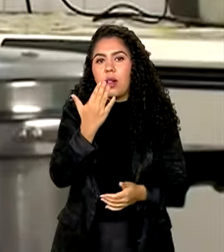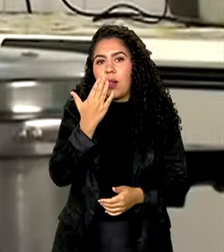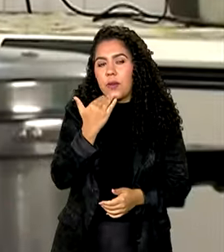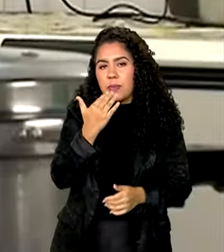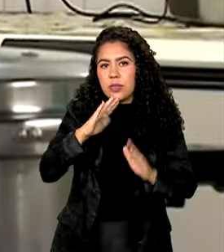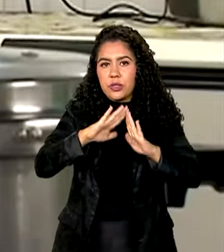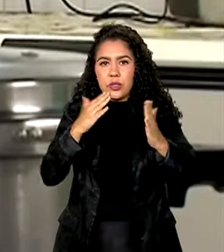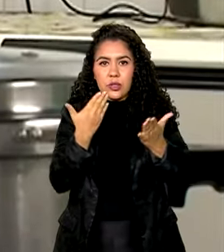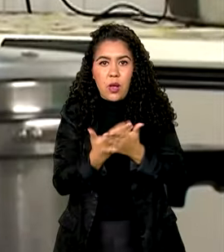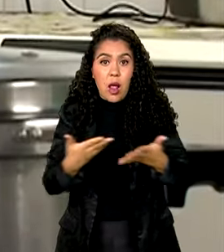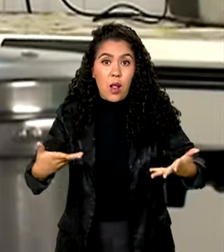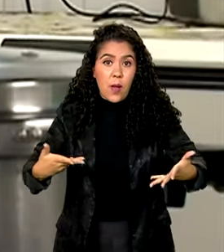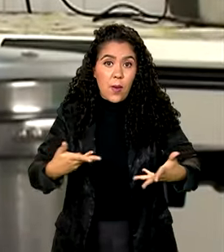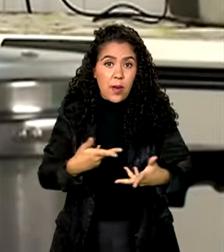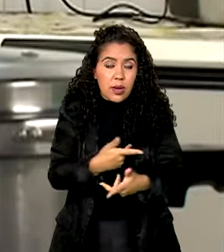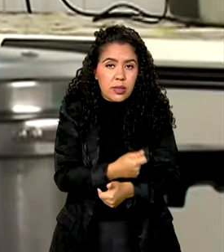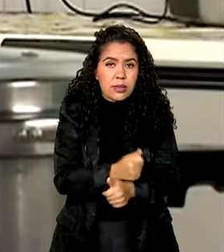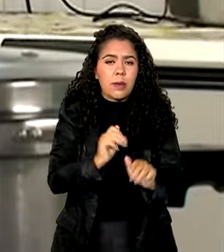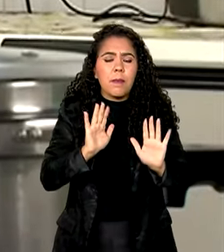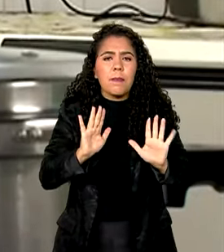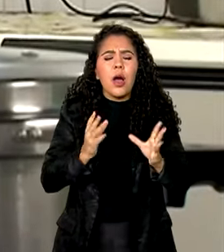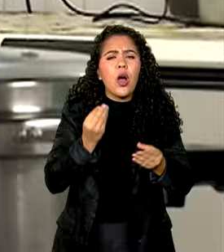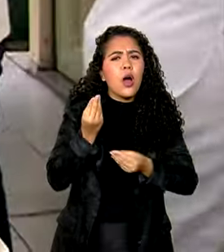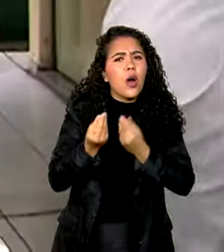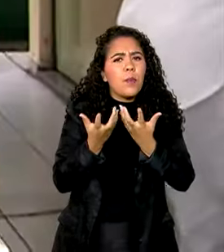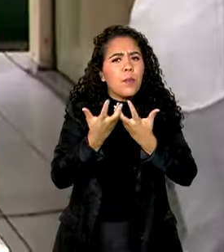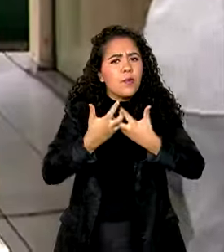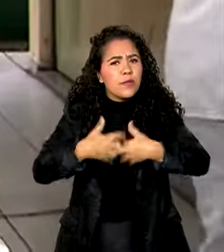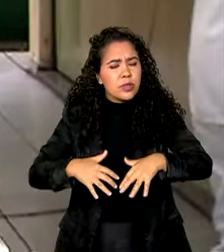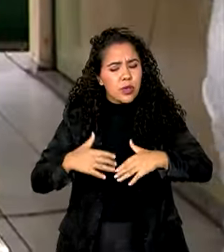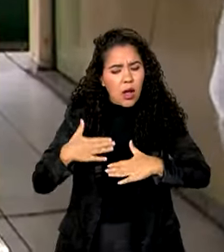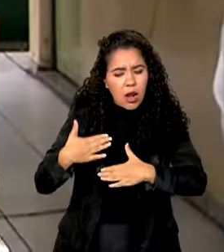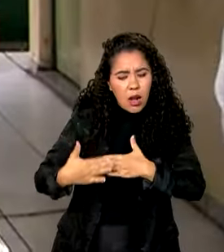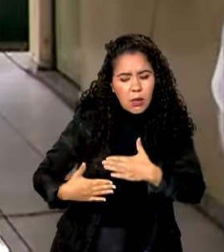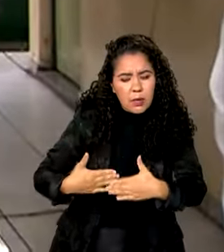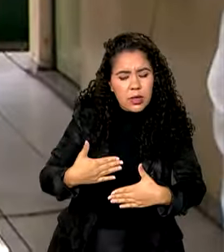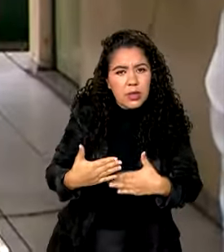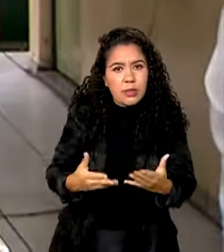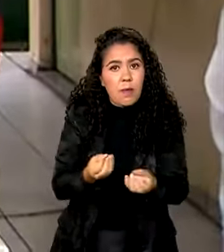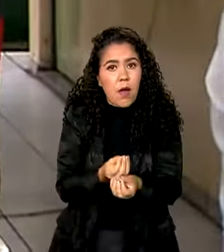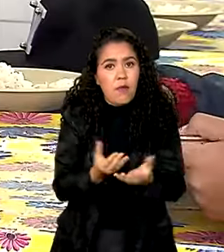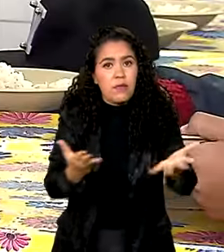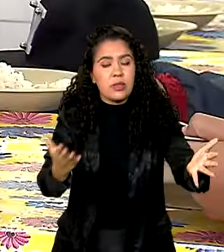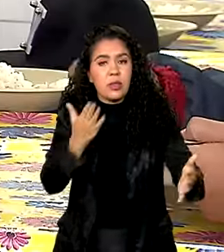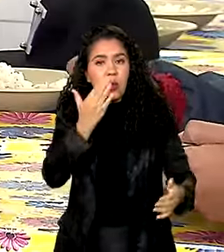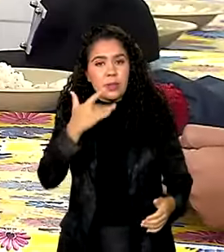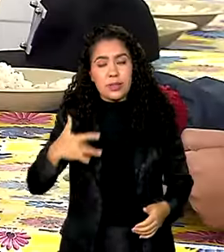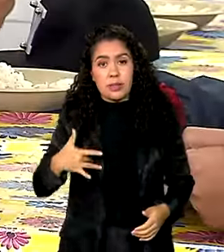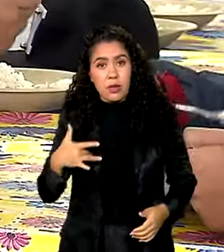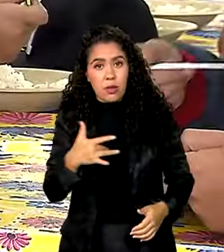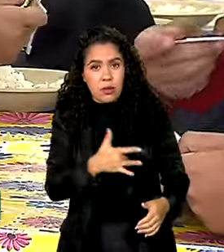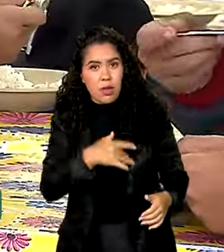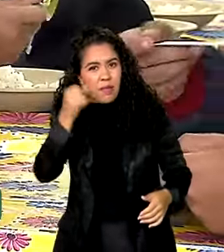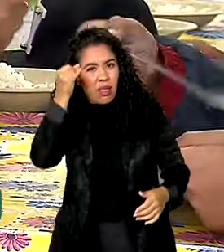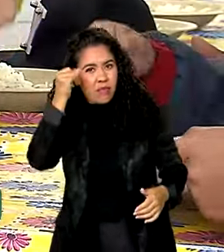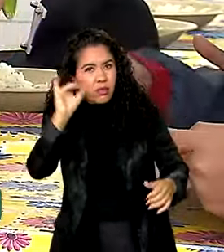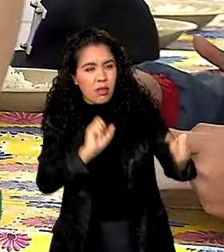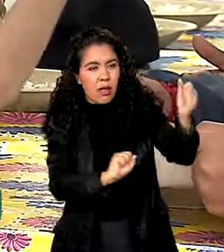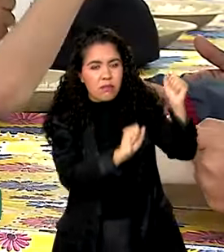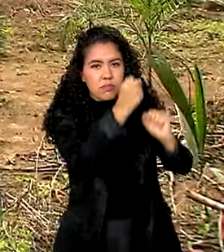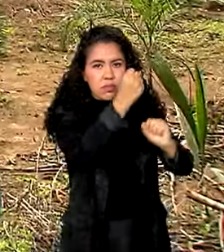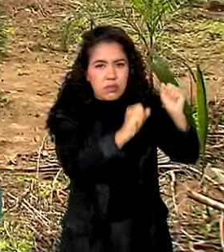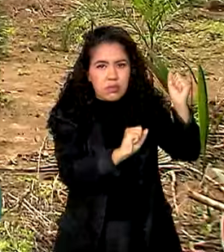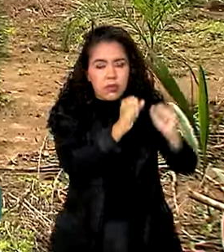qualidade. Mas o caminho para que essa comida saudável e sem industrializados chegue na mesa do estudante da escola